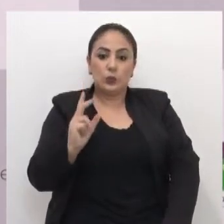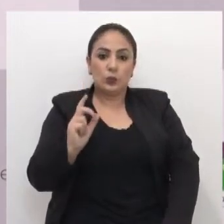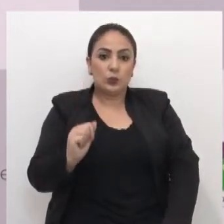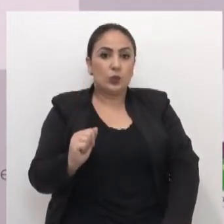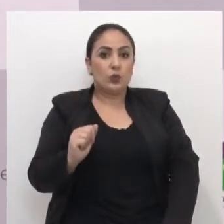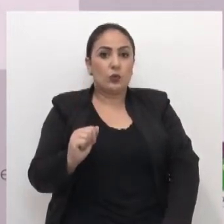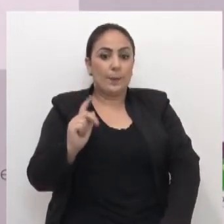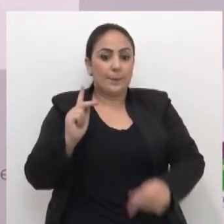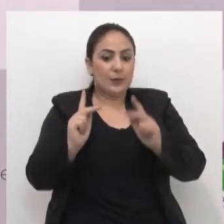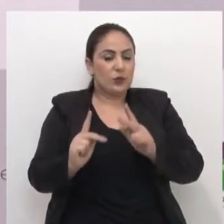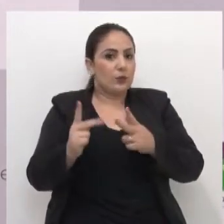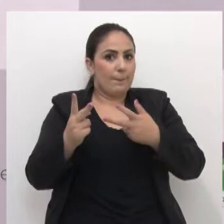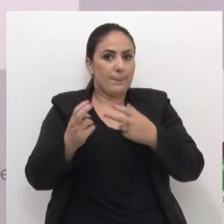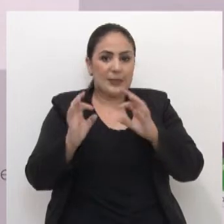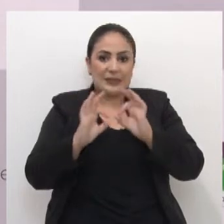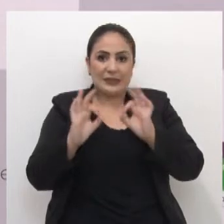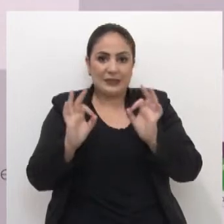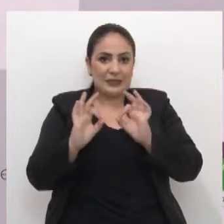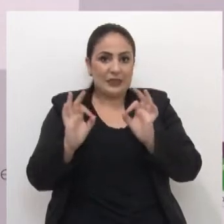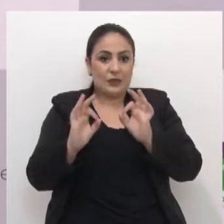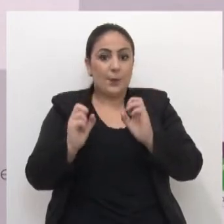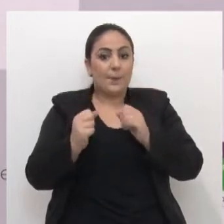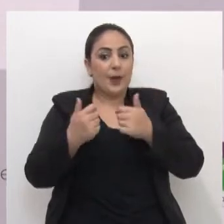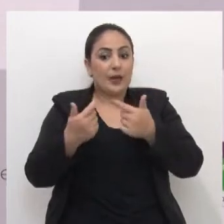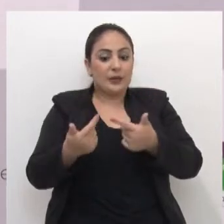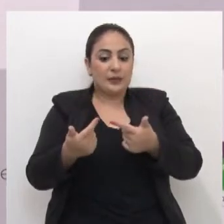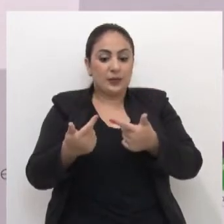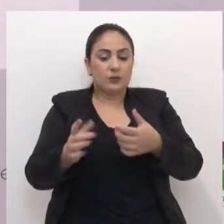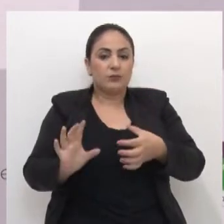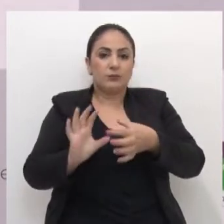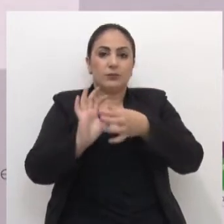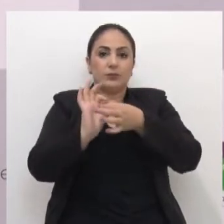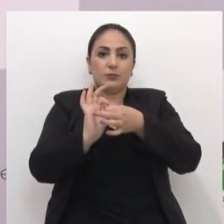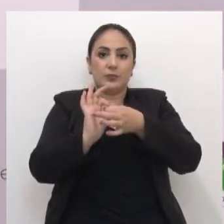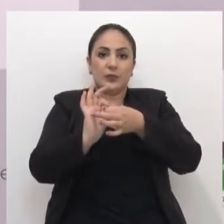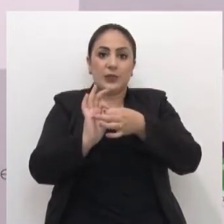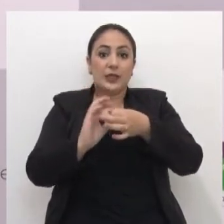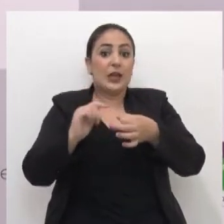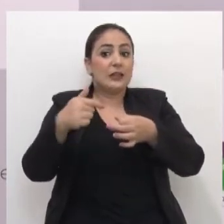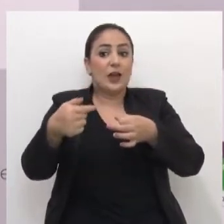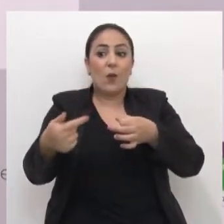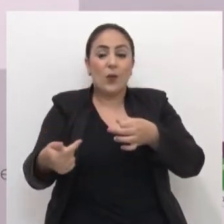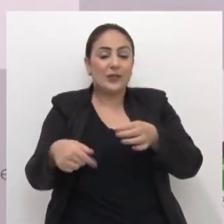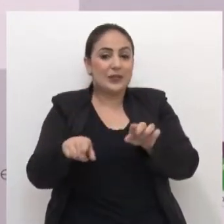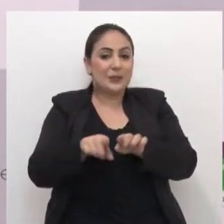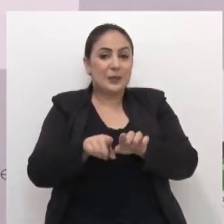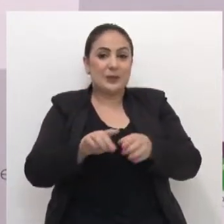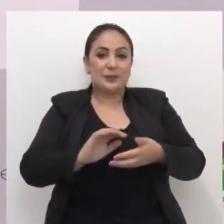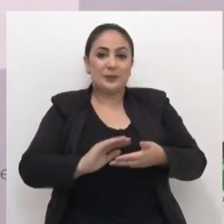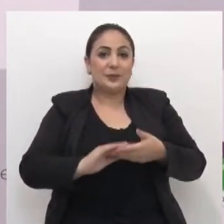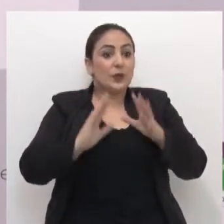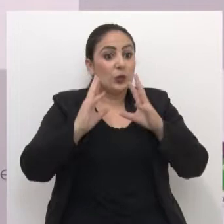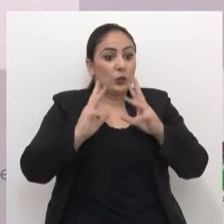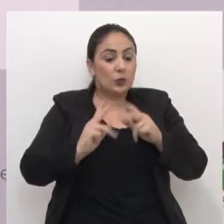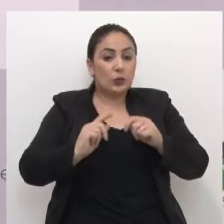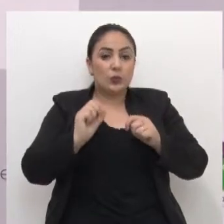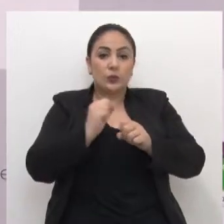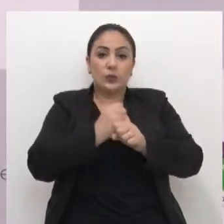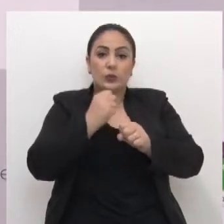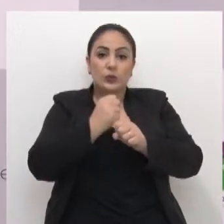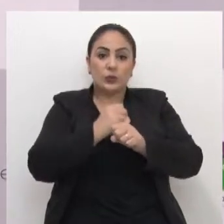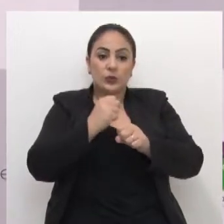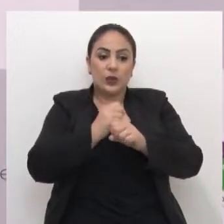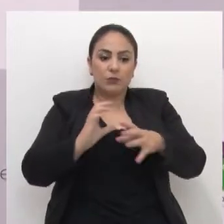para quem não percebeu ainda, uma ação está diretamente ligada com a outra. Tudo que se foi